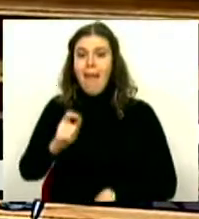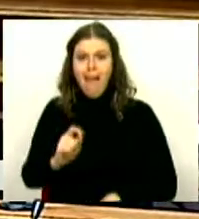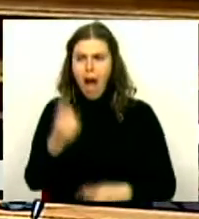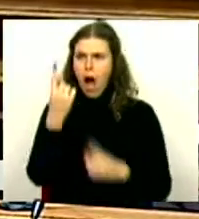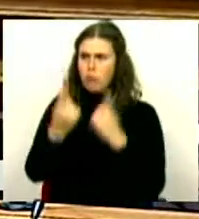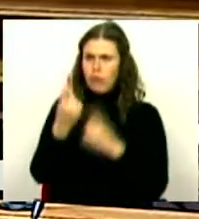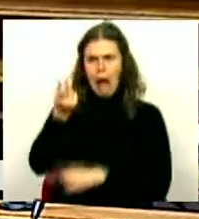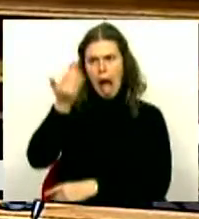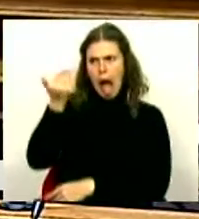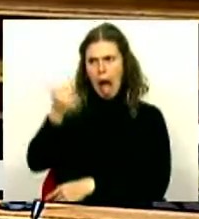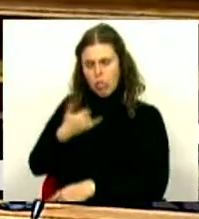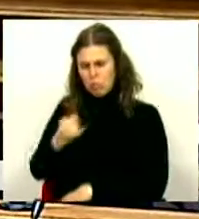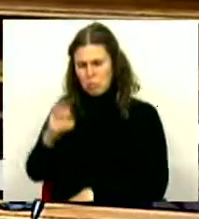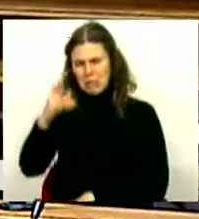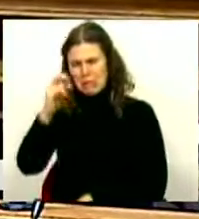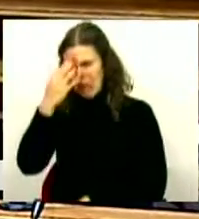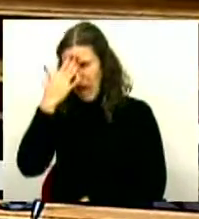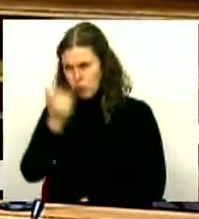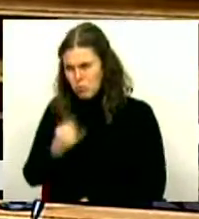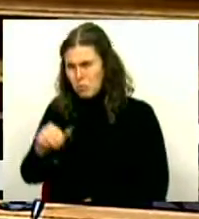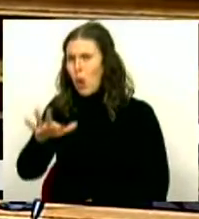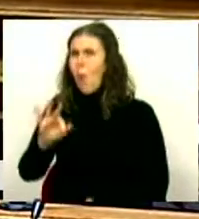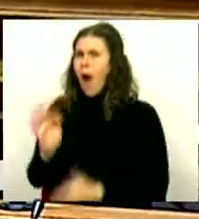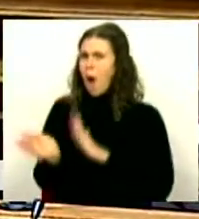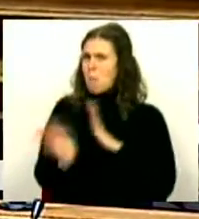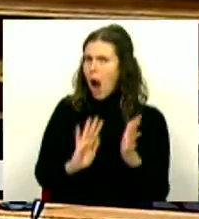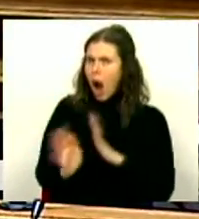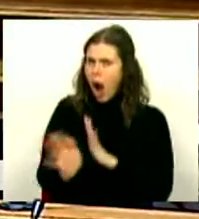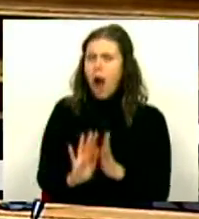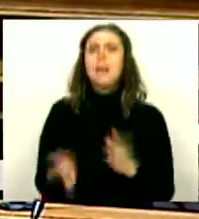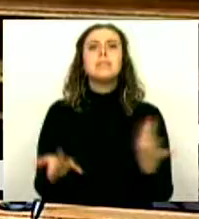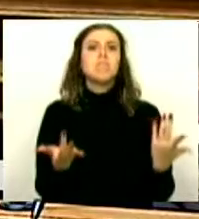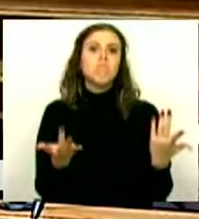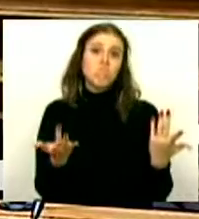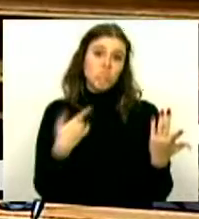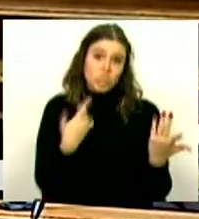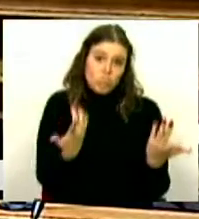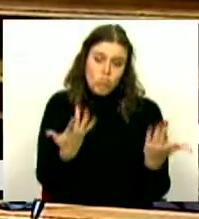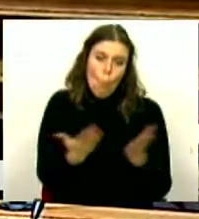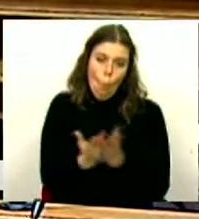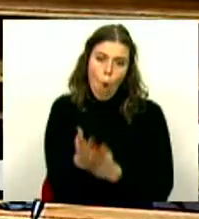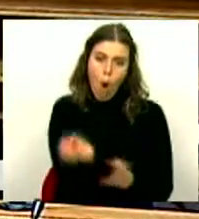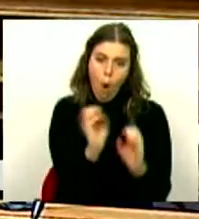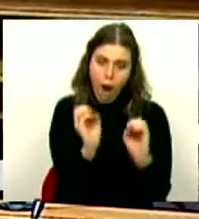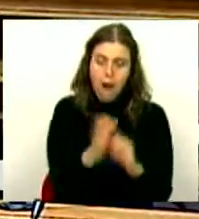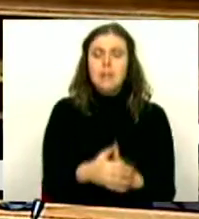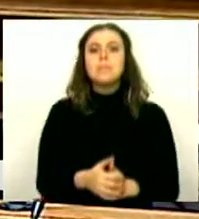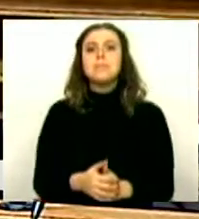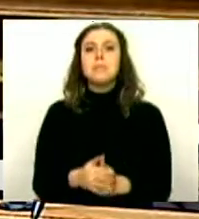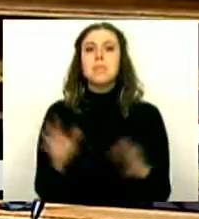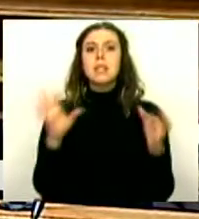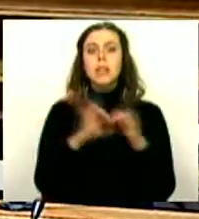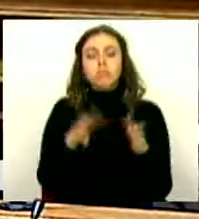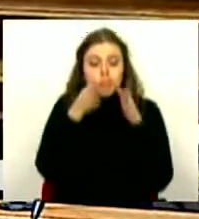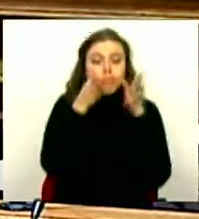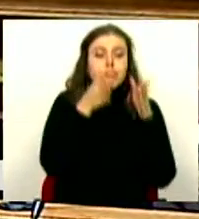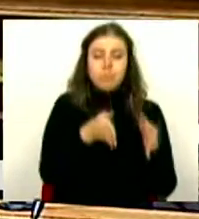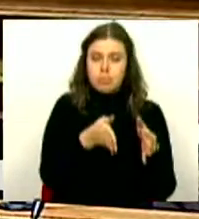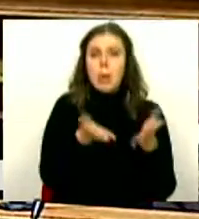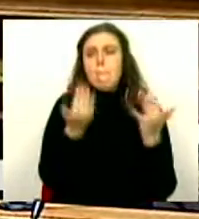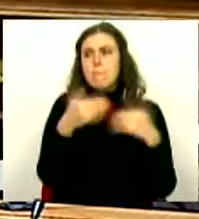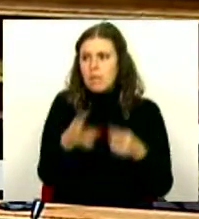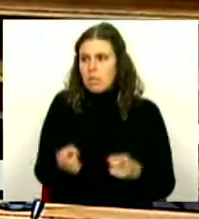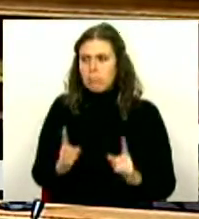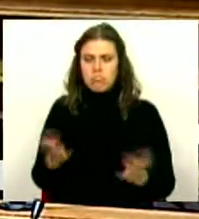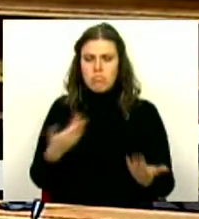há uns anos, 2003 para aí, 2004, que não teve provimento, sobre a concentração. Mas